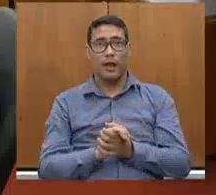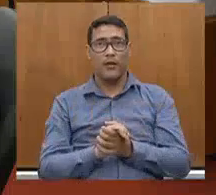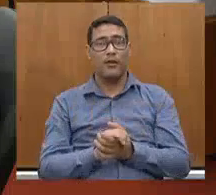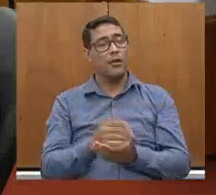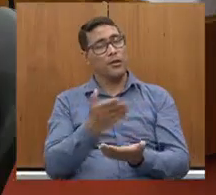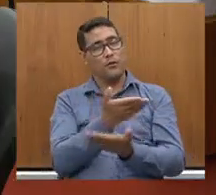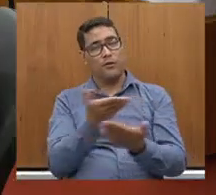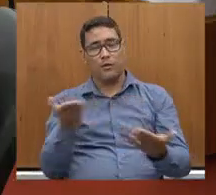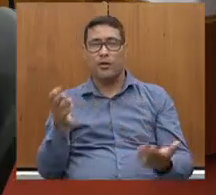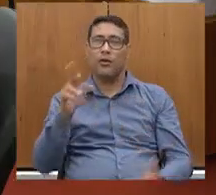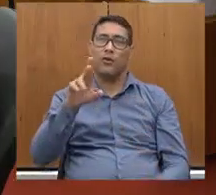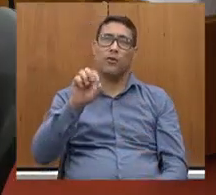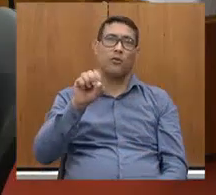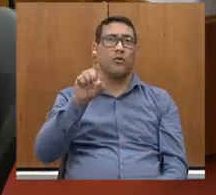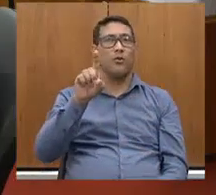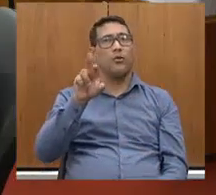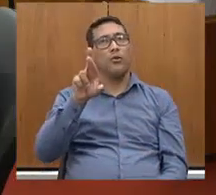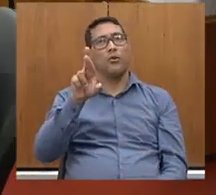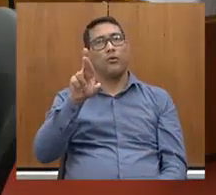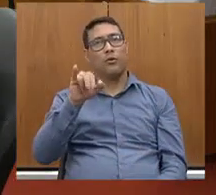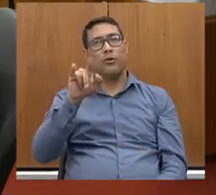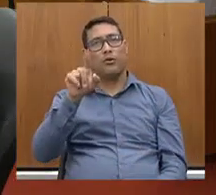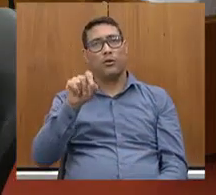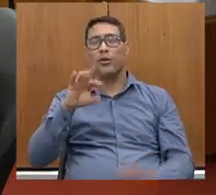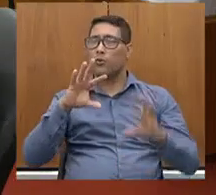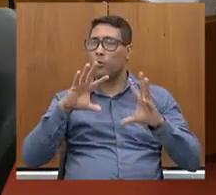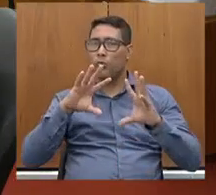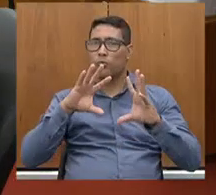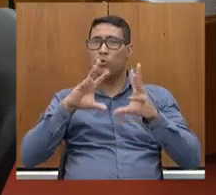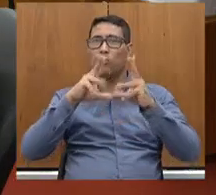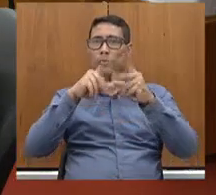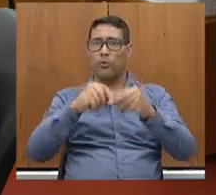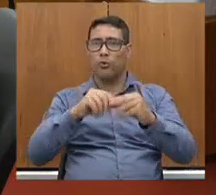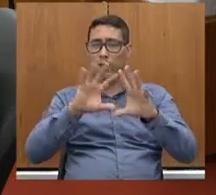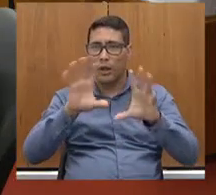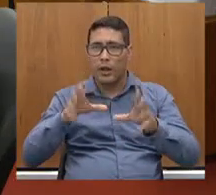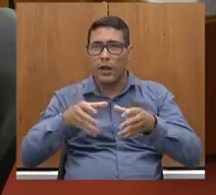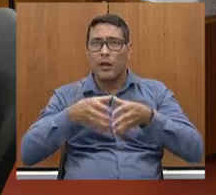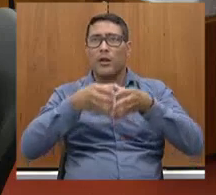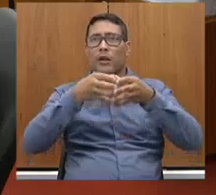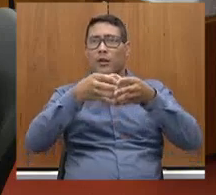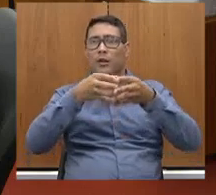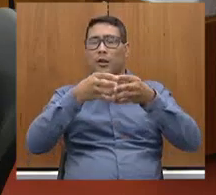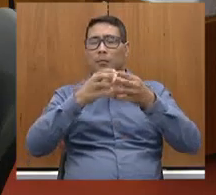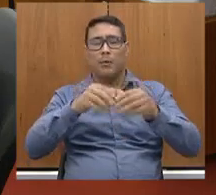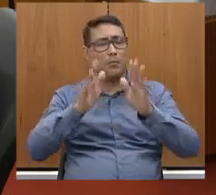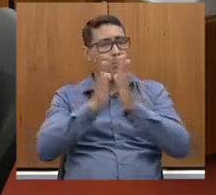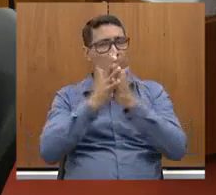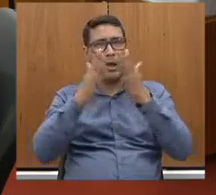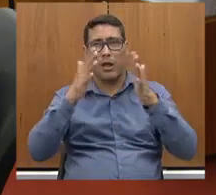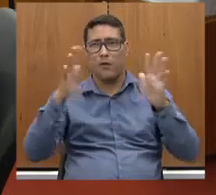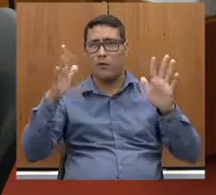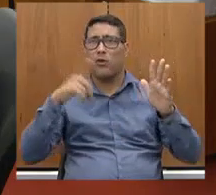você, com o Rodrigo e com toda essa equipe maravilhosa nesse trabalho.